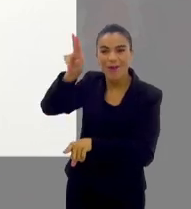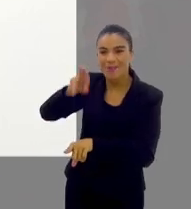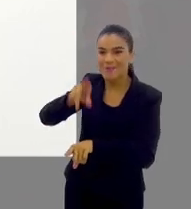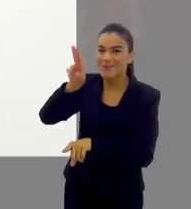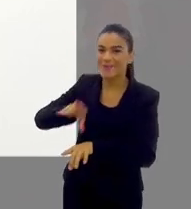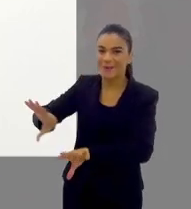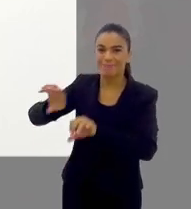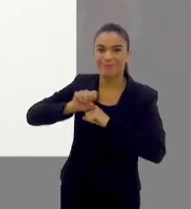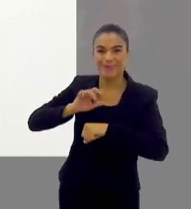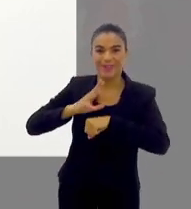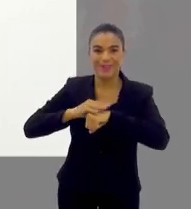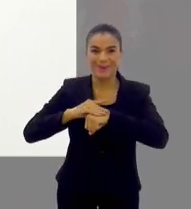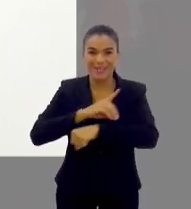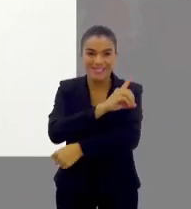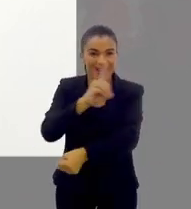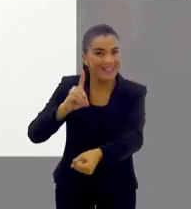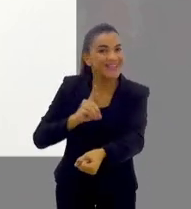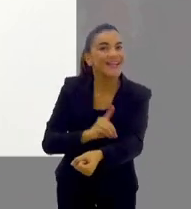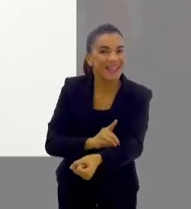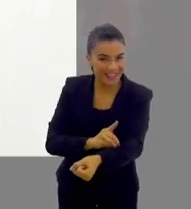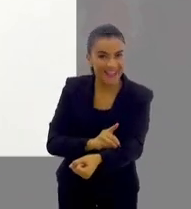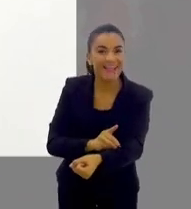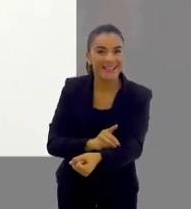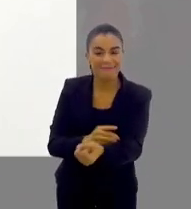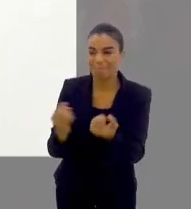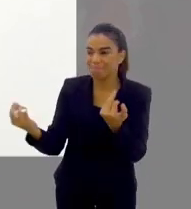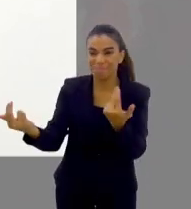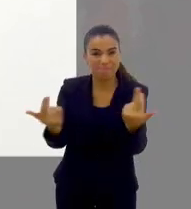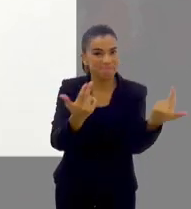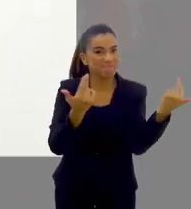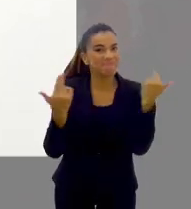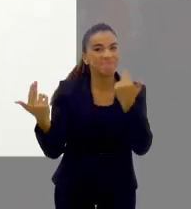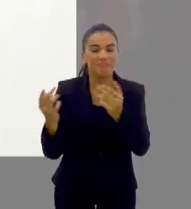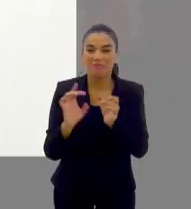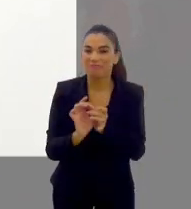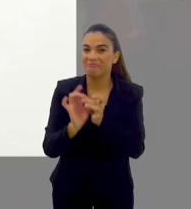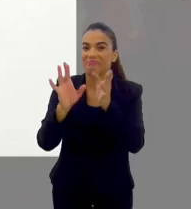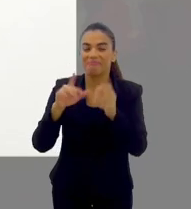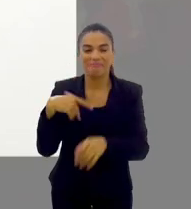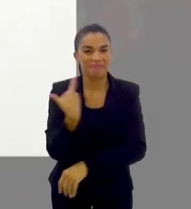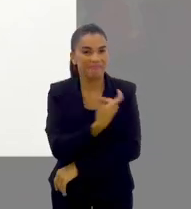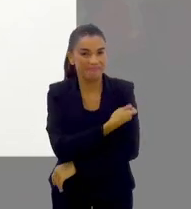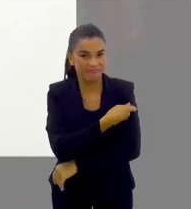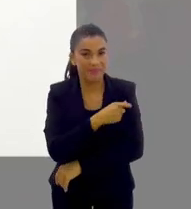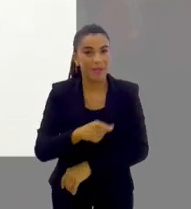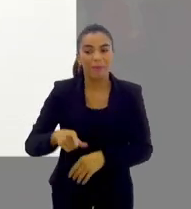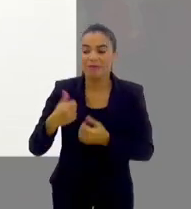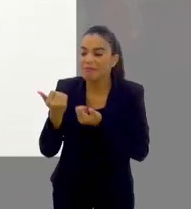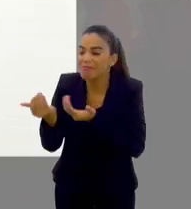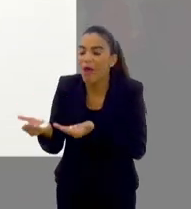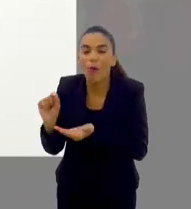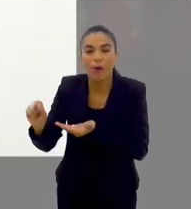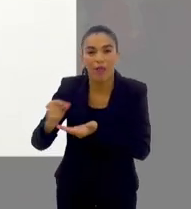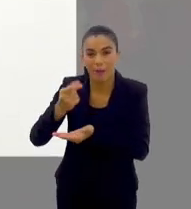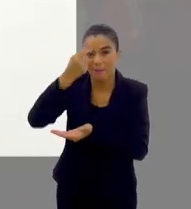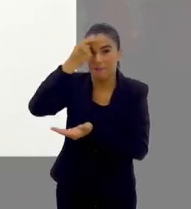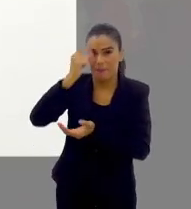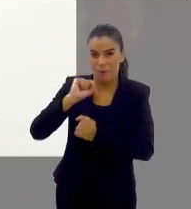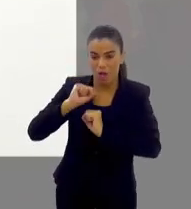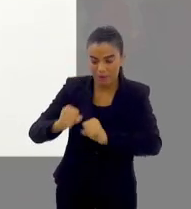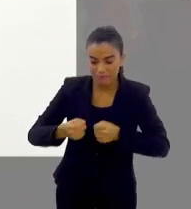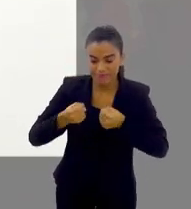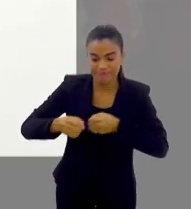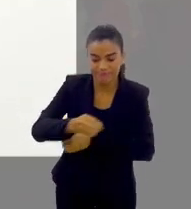indivíduos que já se infectaram, mas também, uma grande diferença para aqueles que nunca tiveram a dengue, né? conferindo uma certa memória, né?